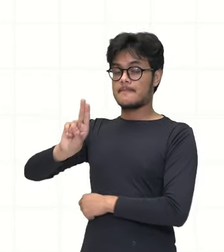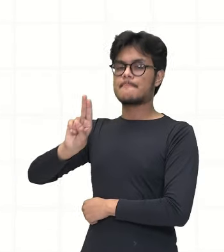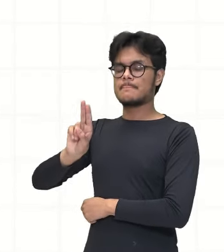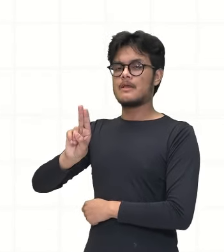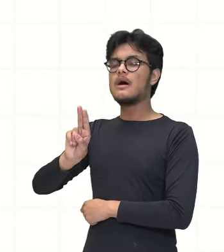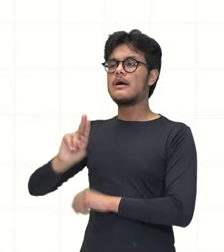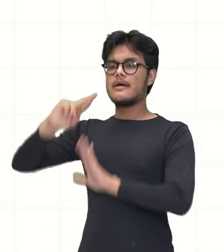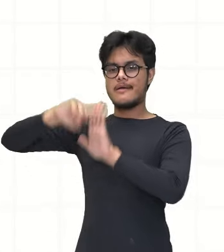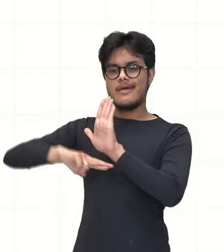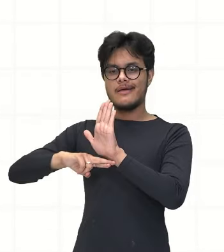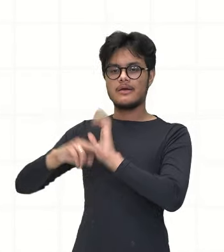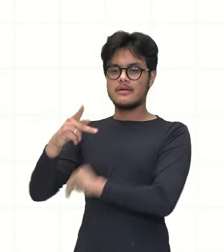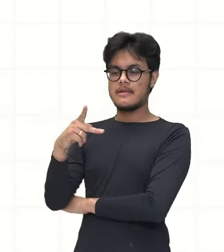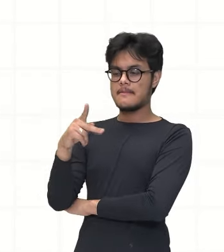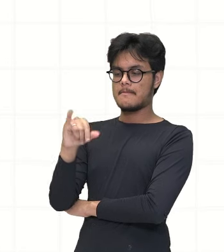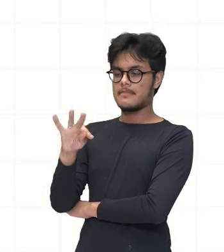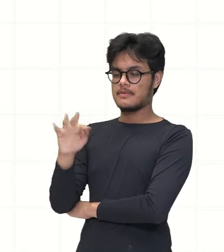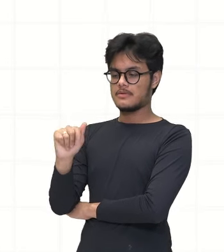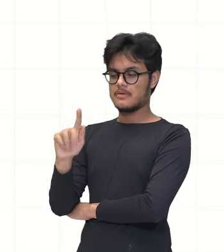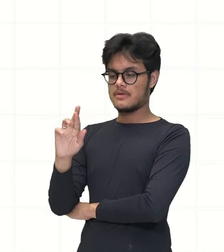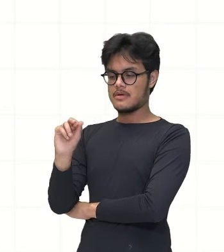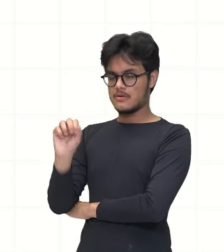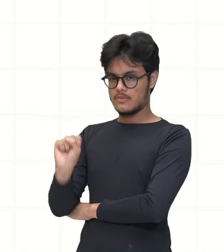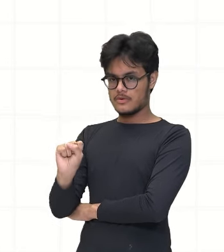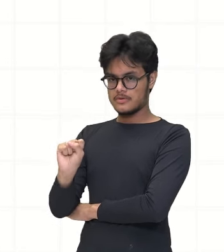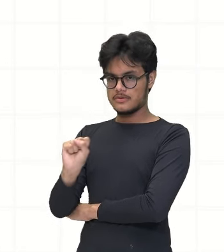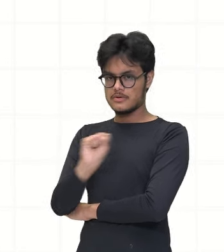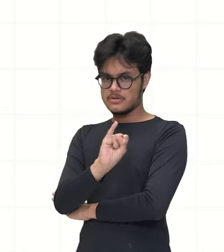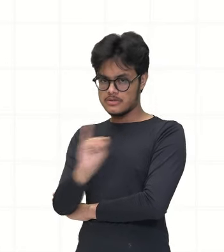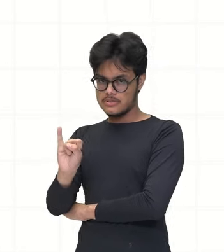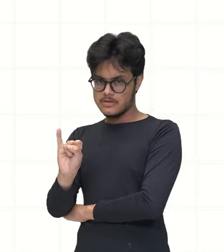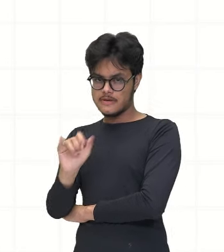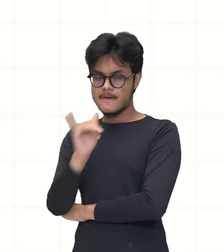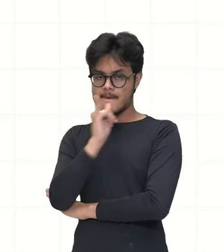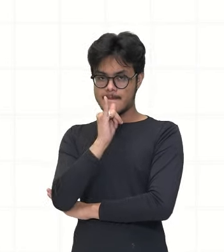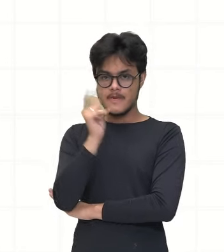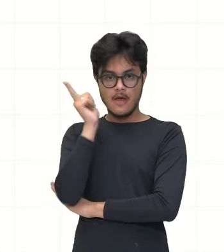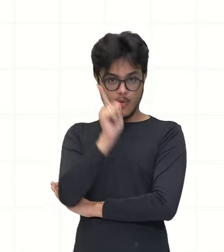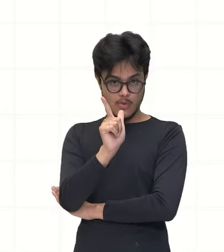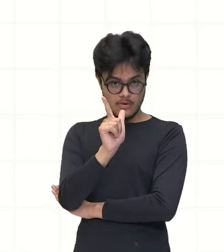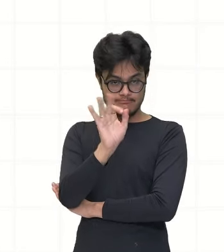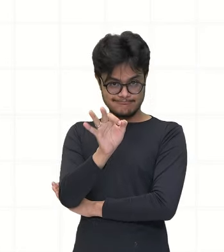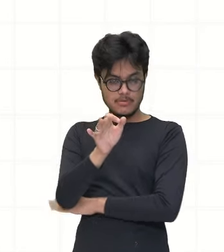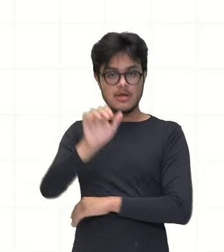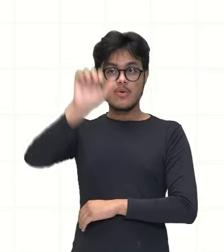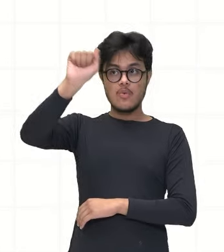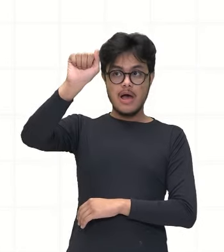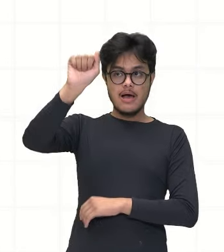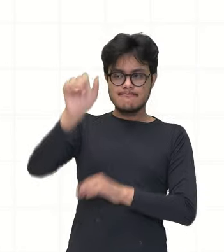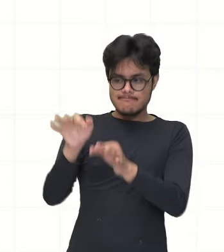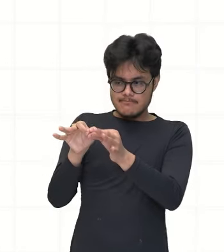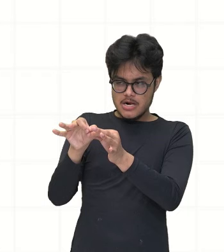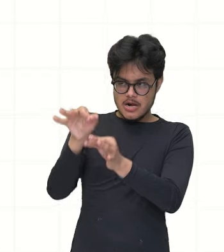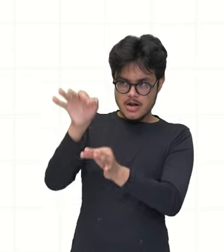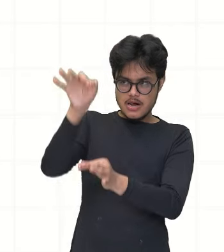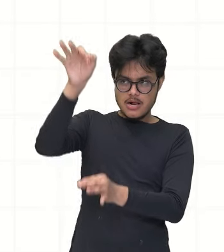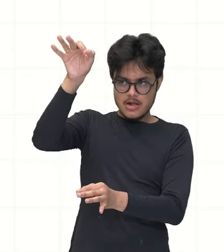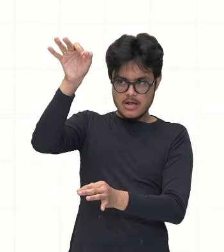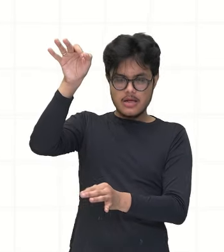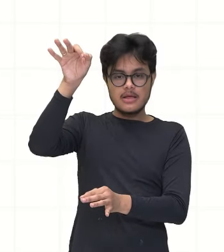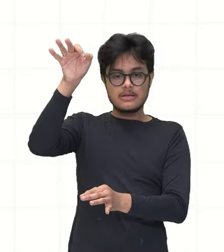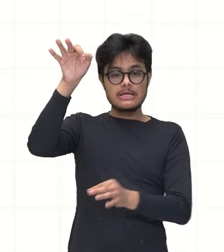projeção desse ponto aqui, ó, e no eixo X e desse ponto aqui no eixo Y,